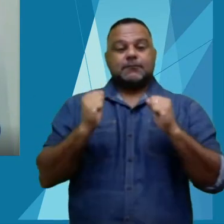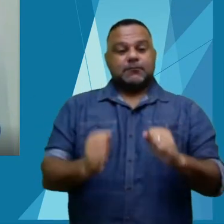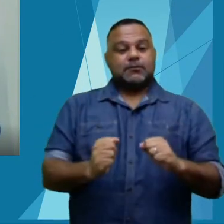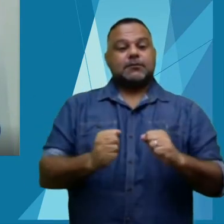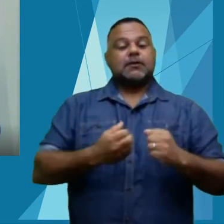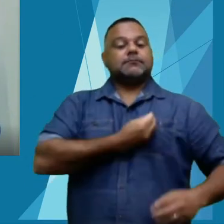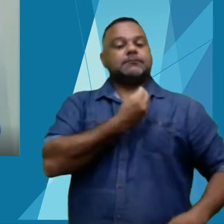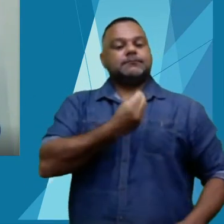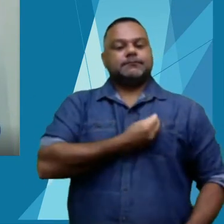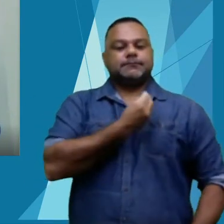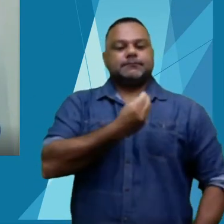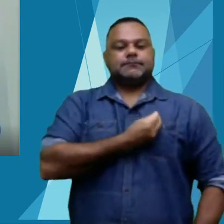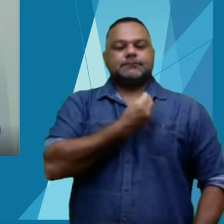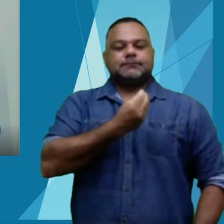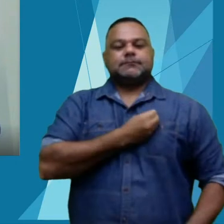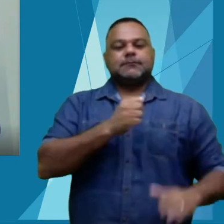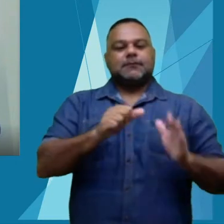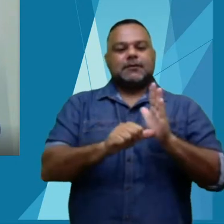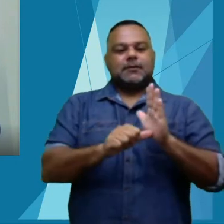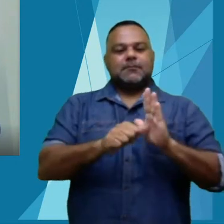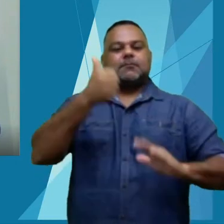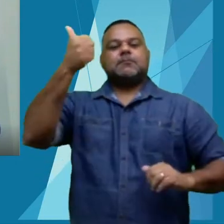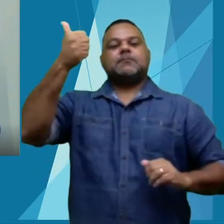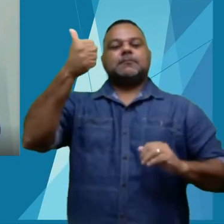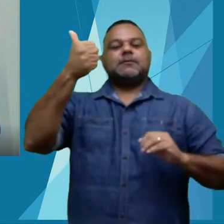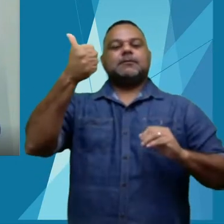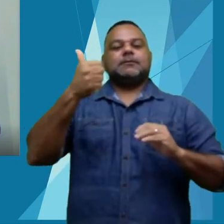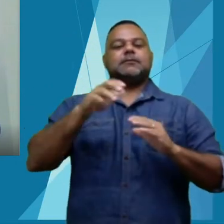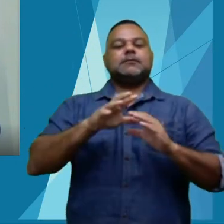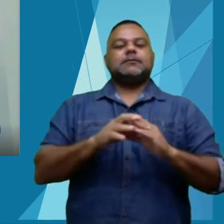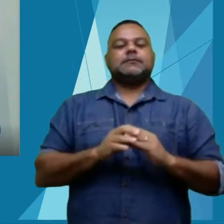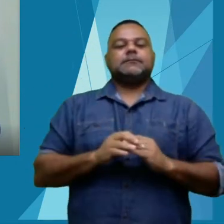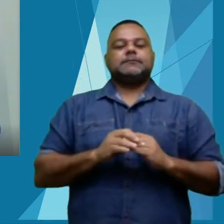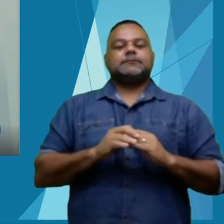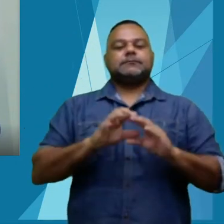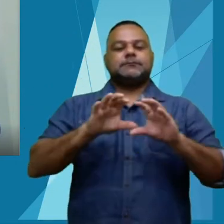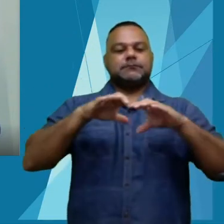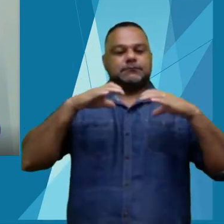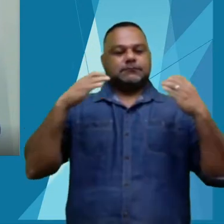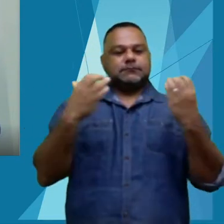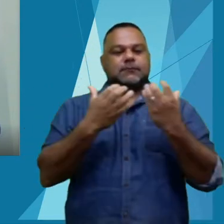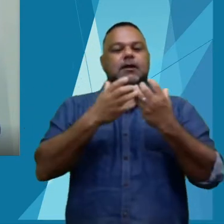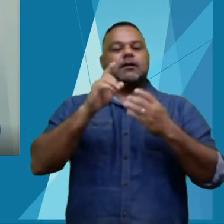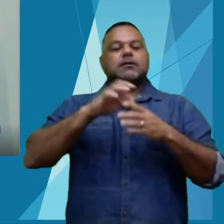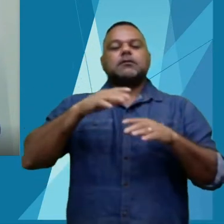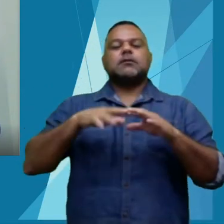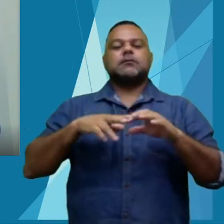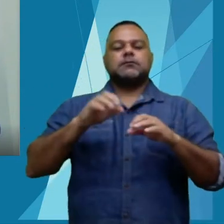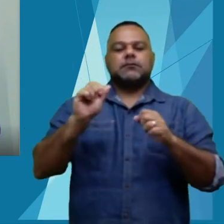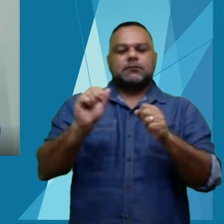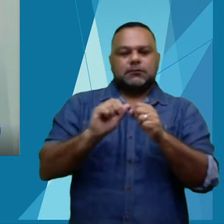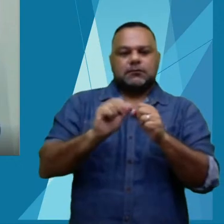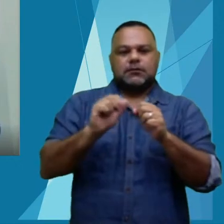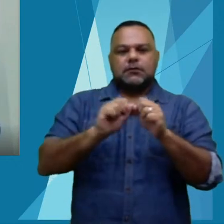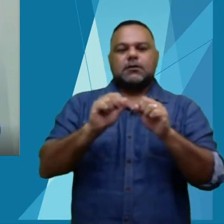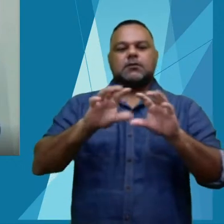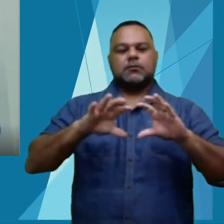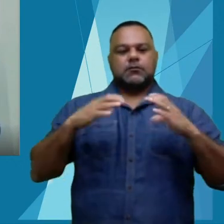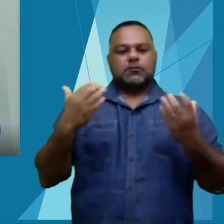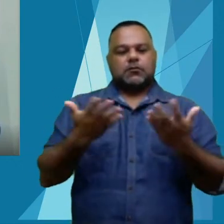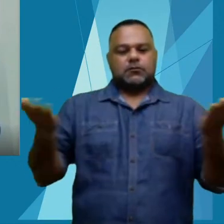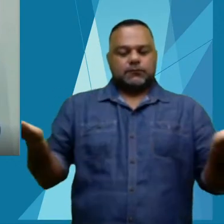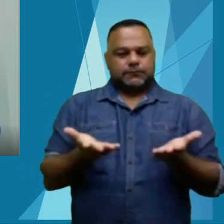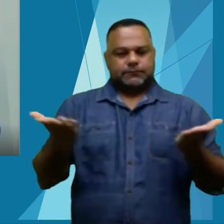participado da primeira versão, da concepção de um evento que hoje se